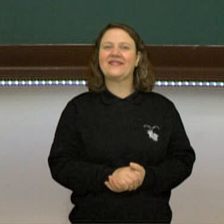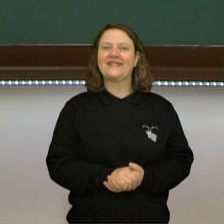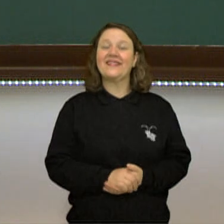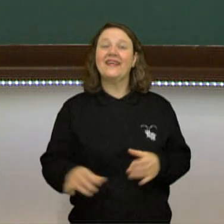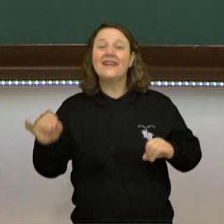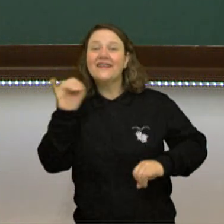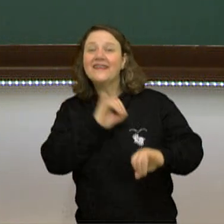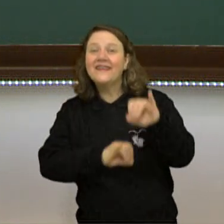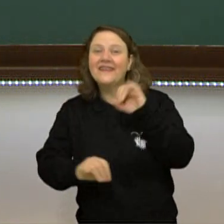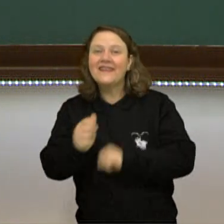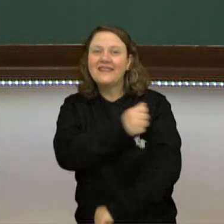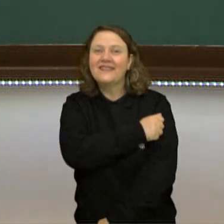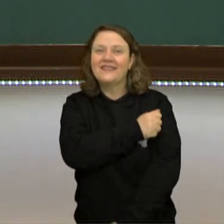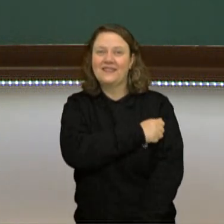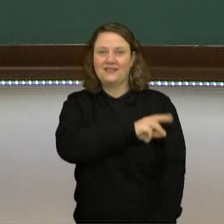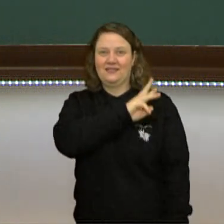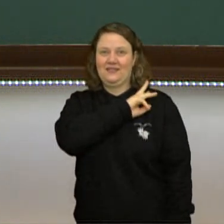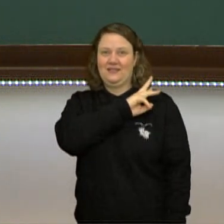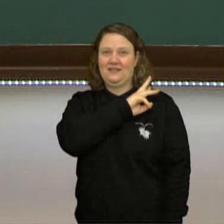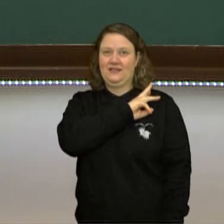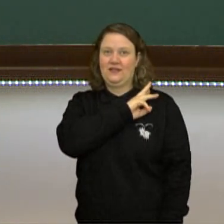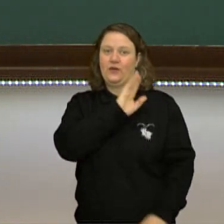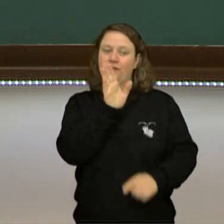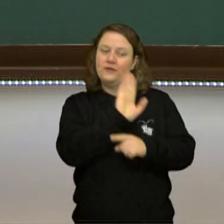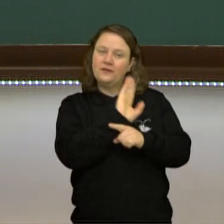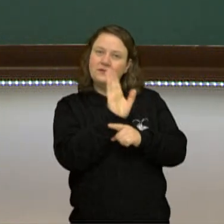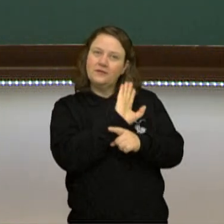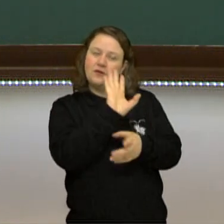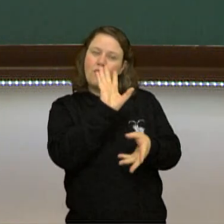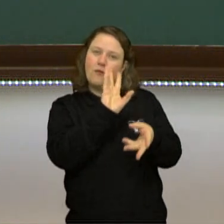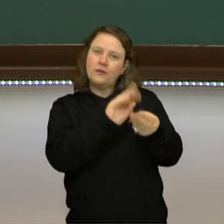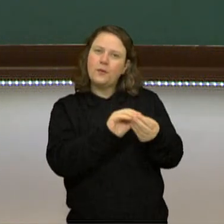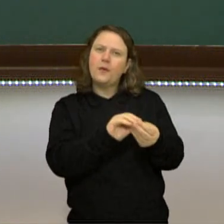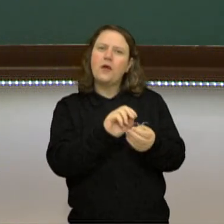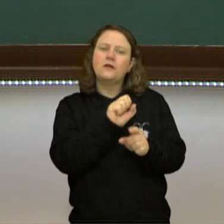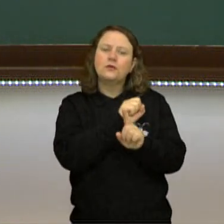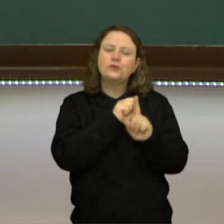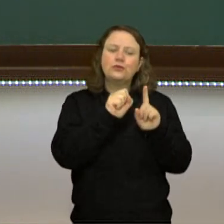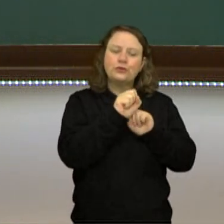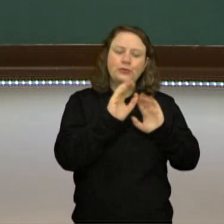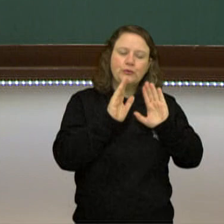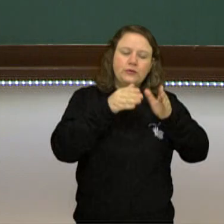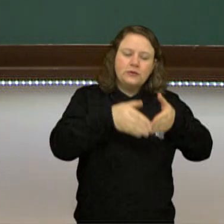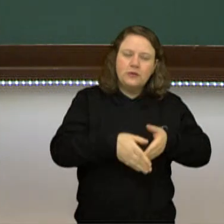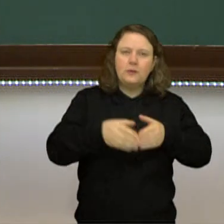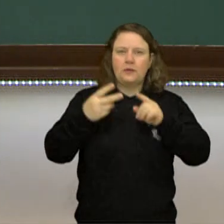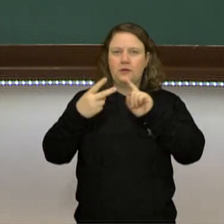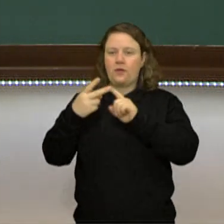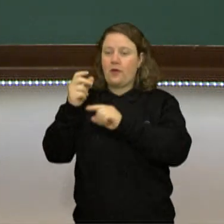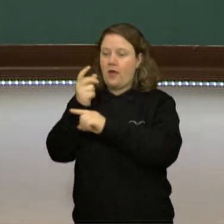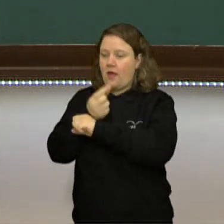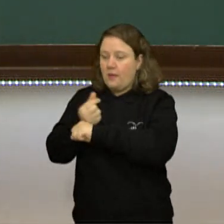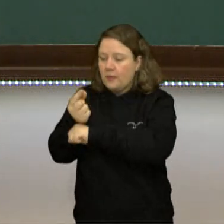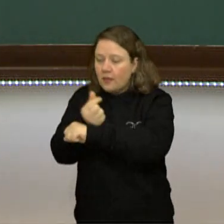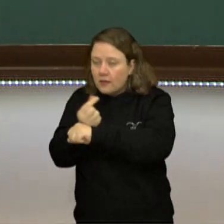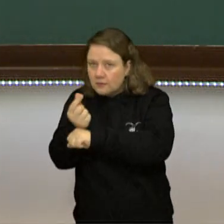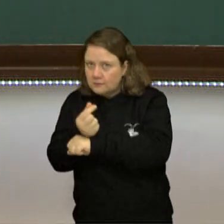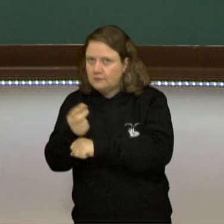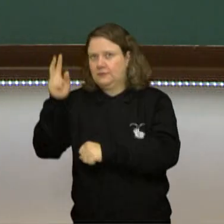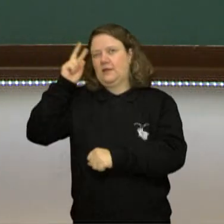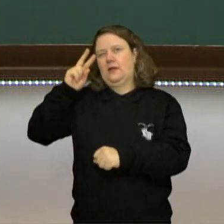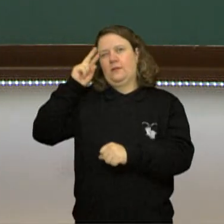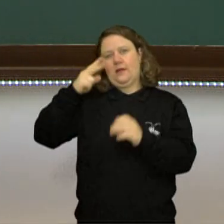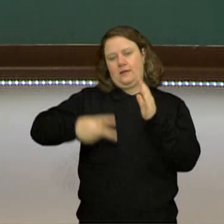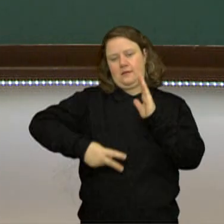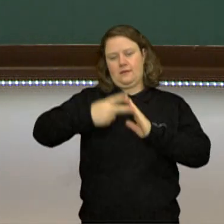Olá, estudante da terceira série. Nesse vídeo vamos falar sobre socialismo e capitalismo. Vocês lembram que durante a